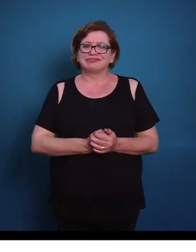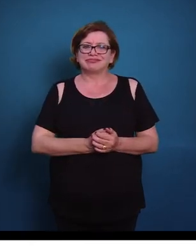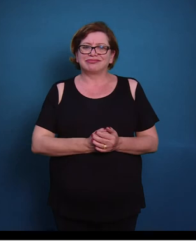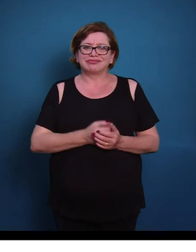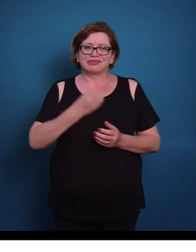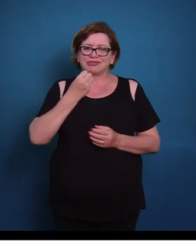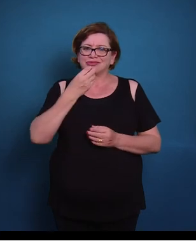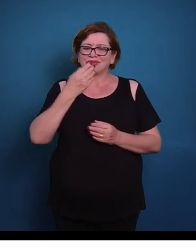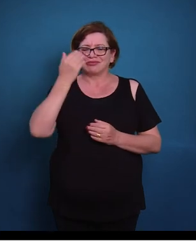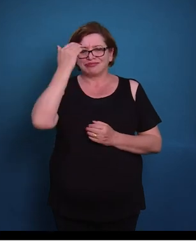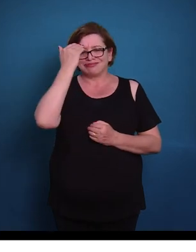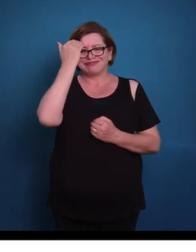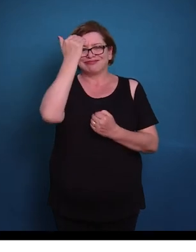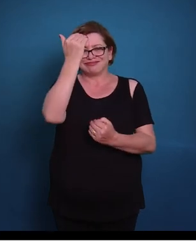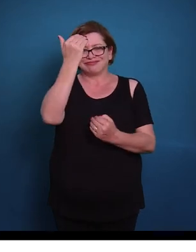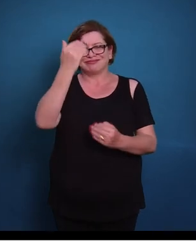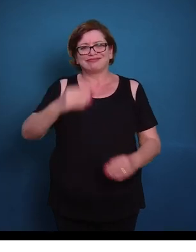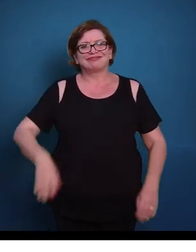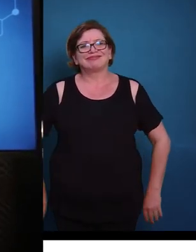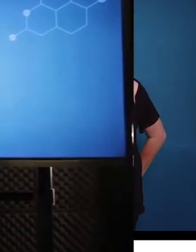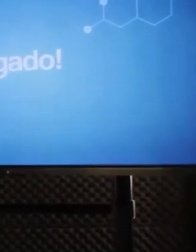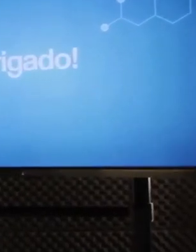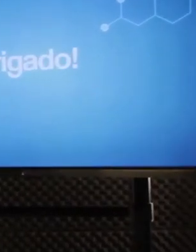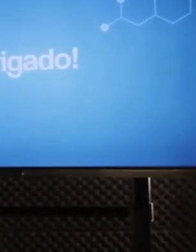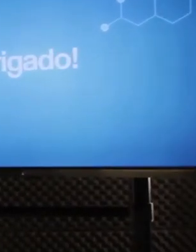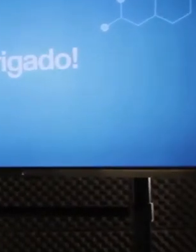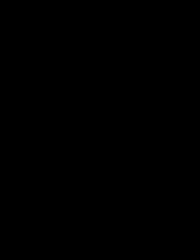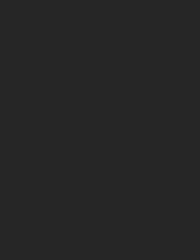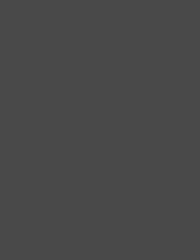É isso pessoal, obrigado, até mais.